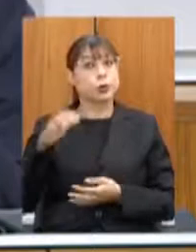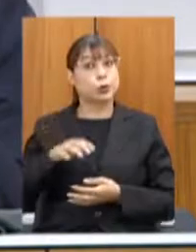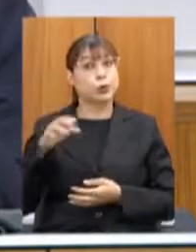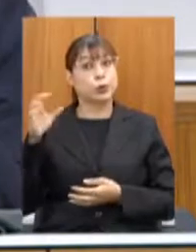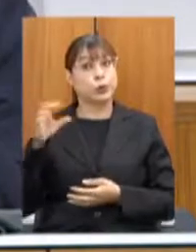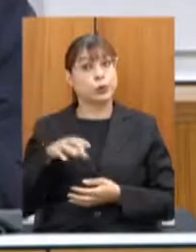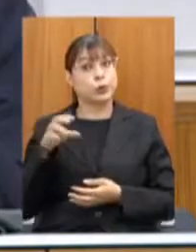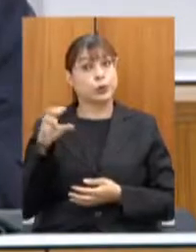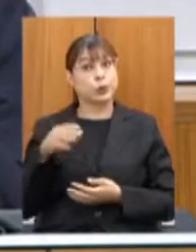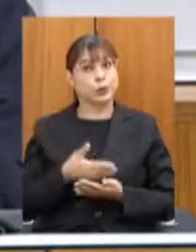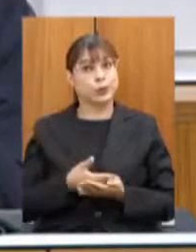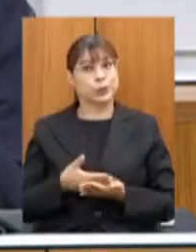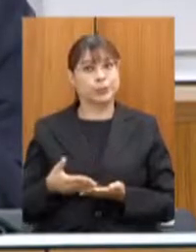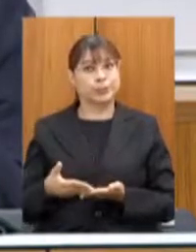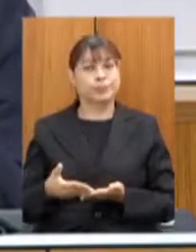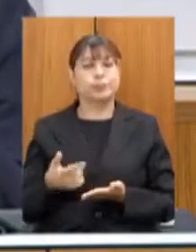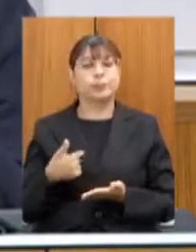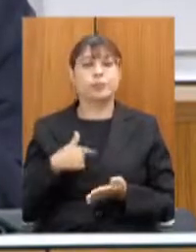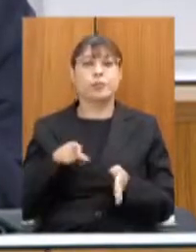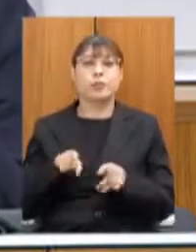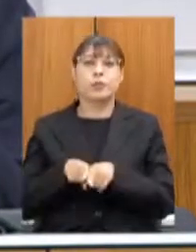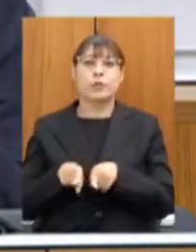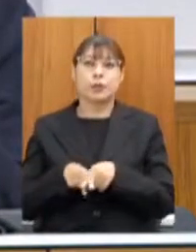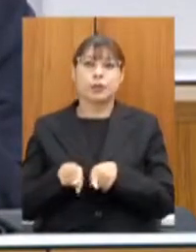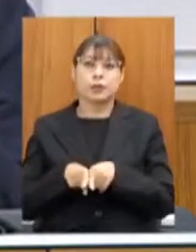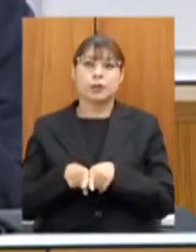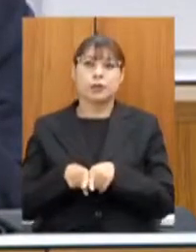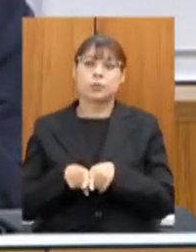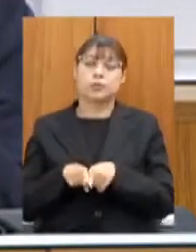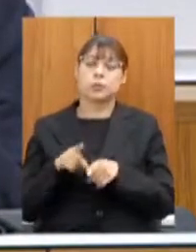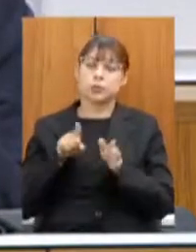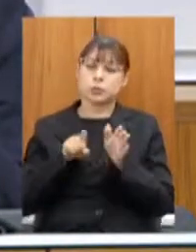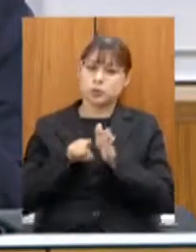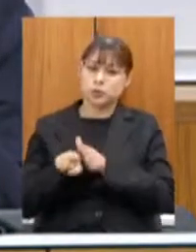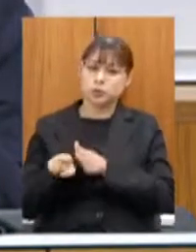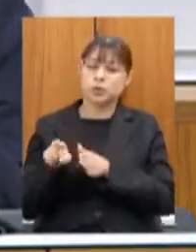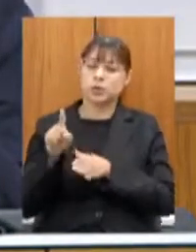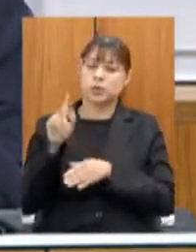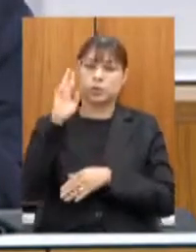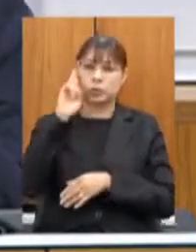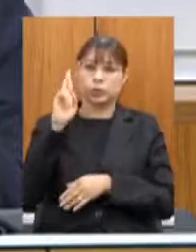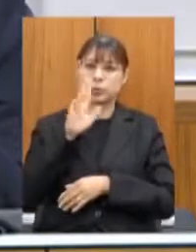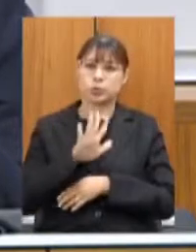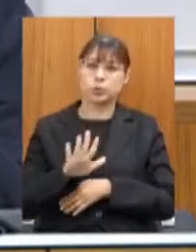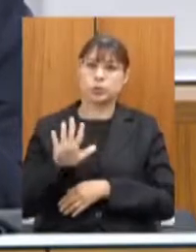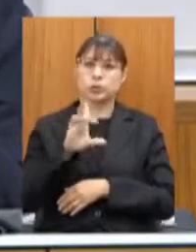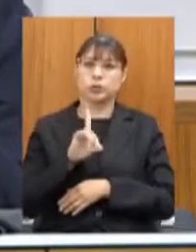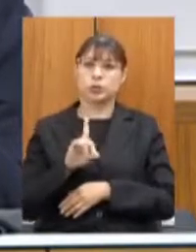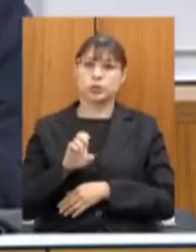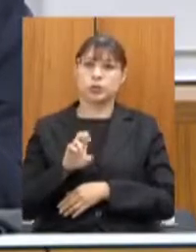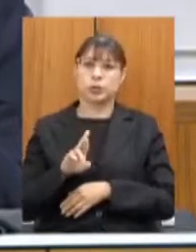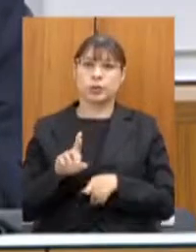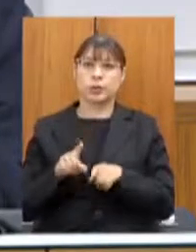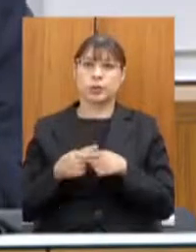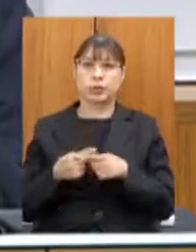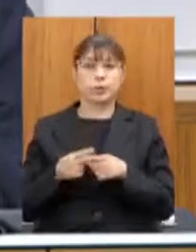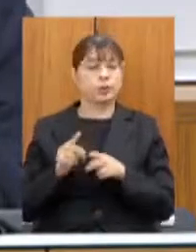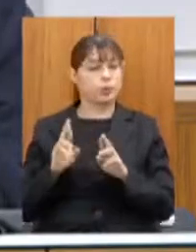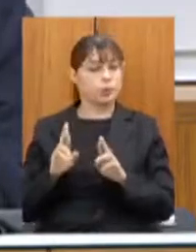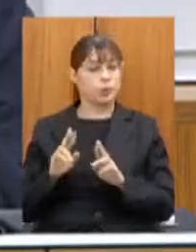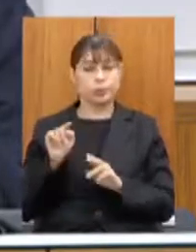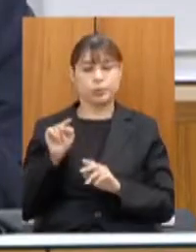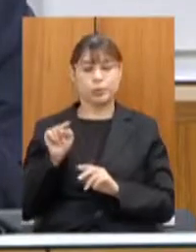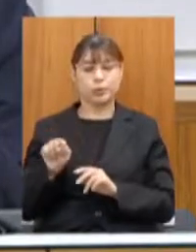eu até questionei o nosso diretor-geral do DR porque essa demanda não é exclusiva do senhor deputado é uma